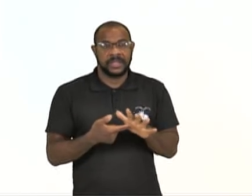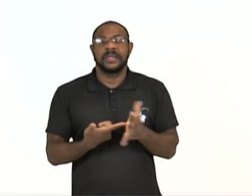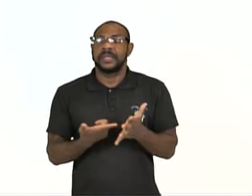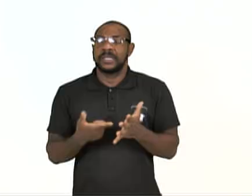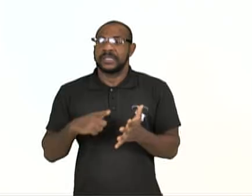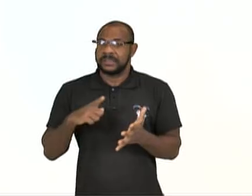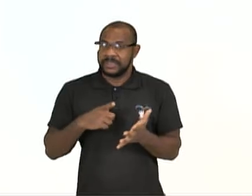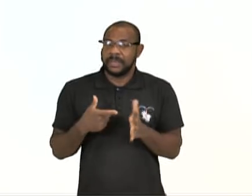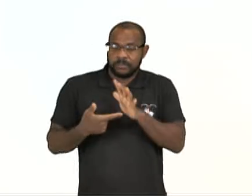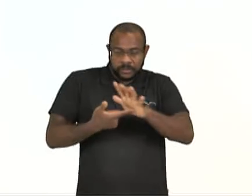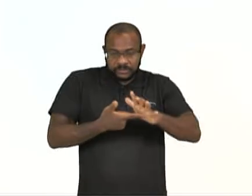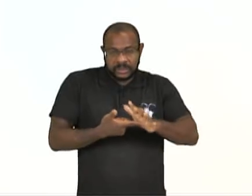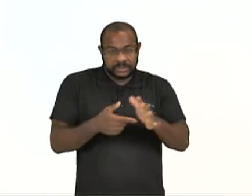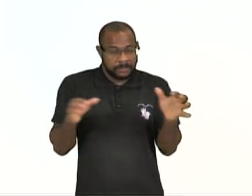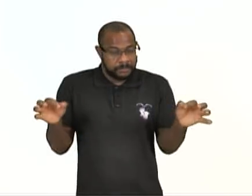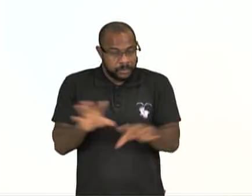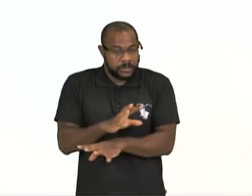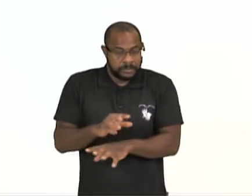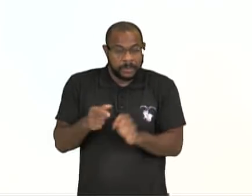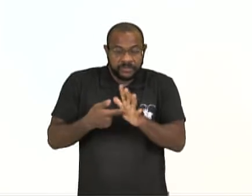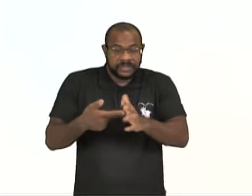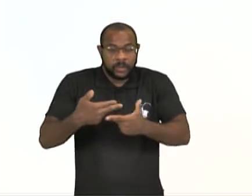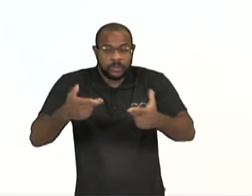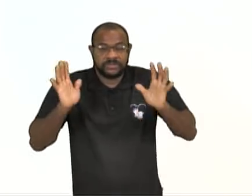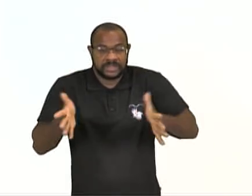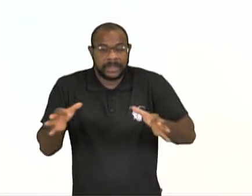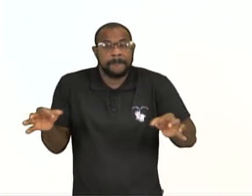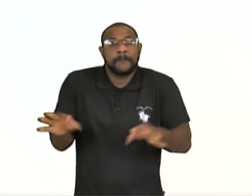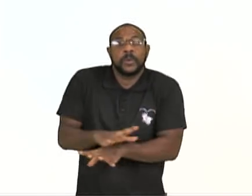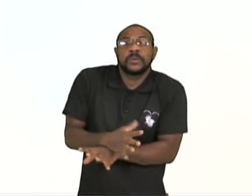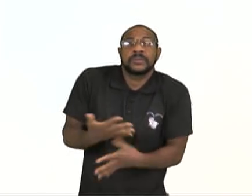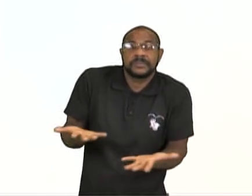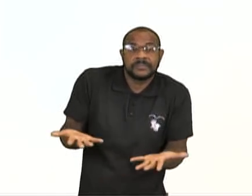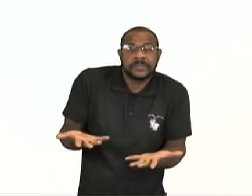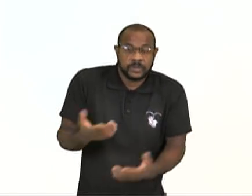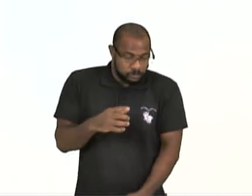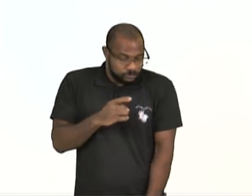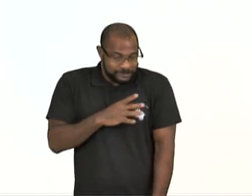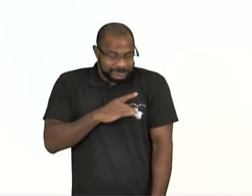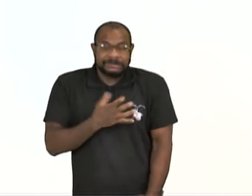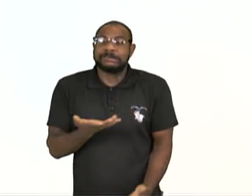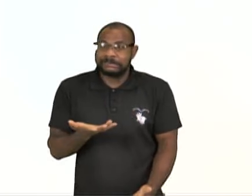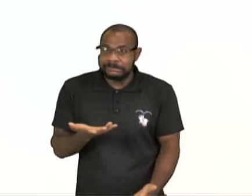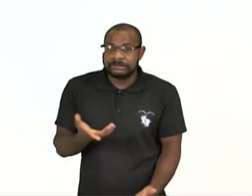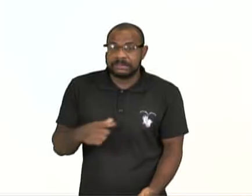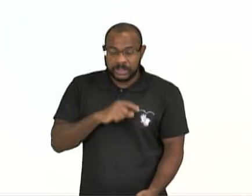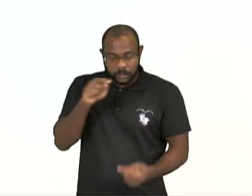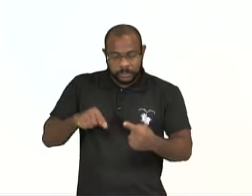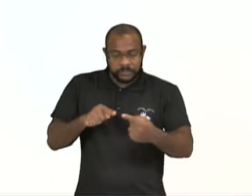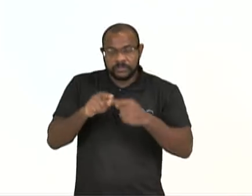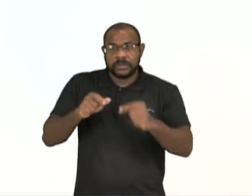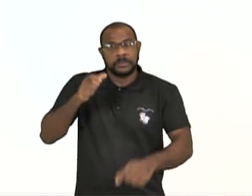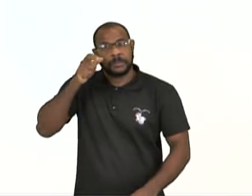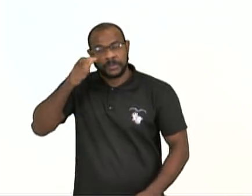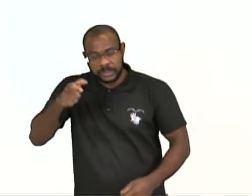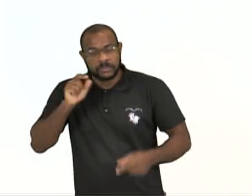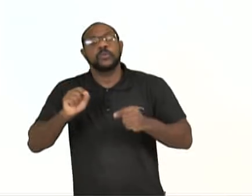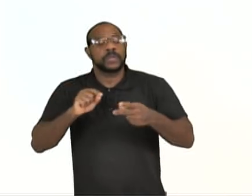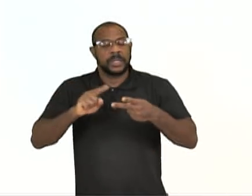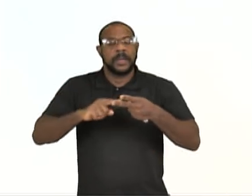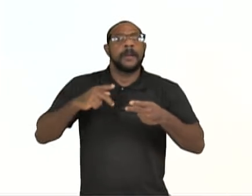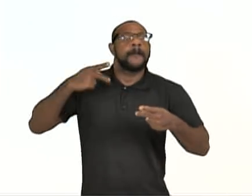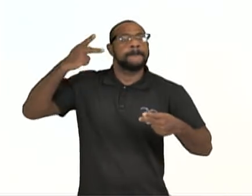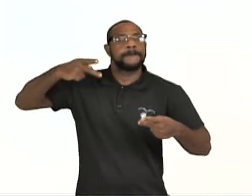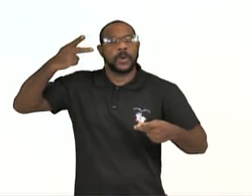estabelecido. O terrorismo, muitas das vezes, tem como objetivo interesses políticos